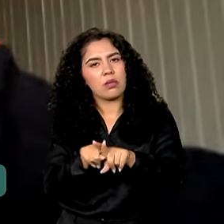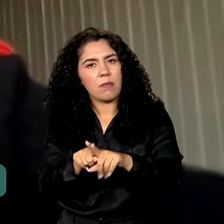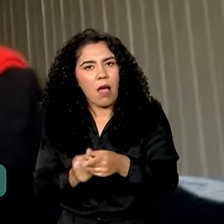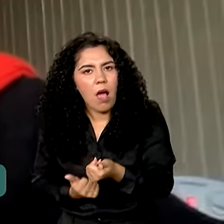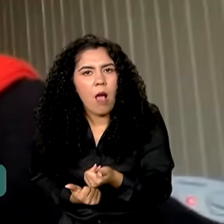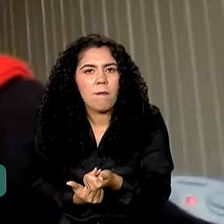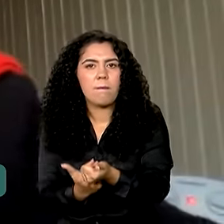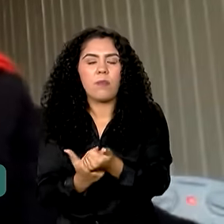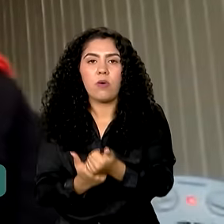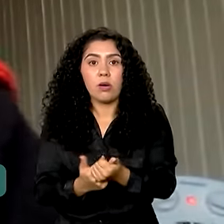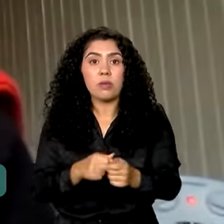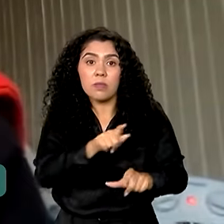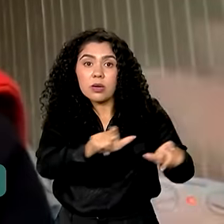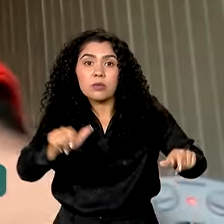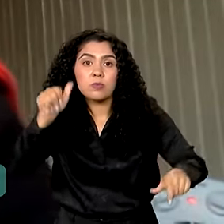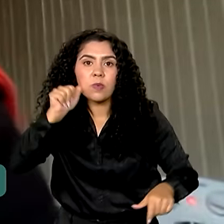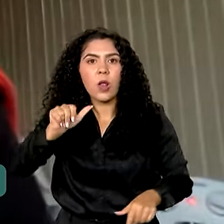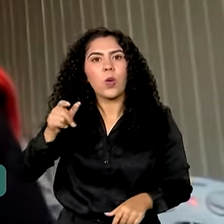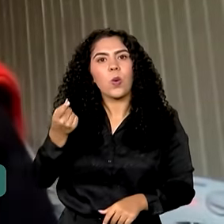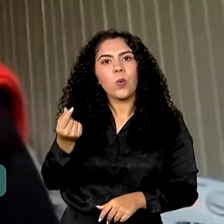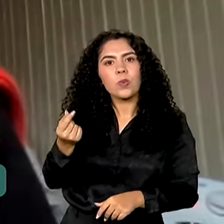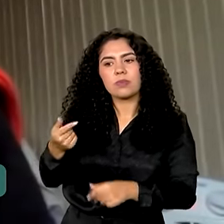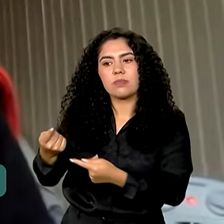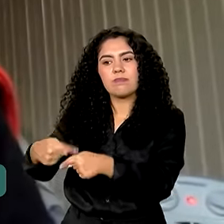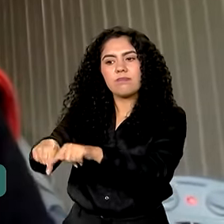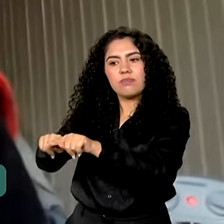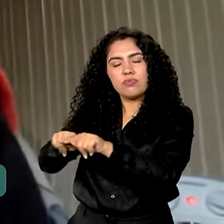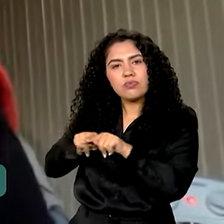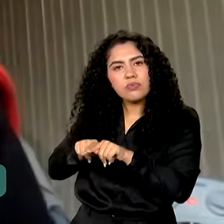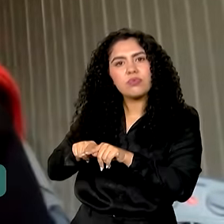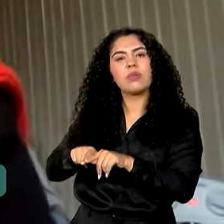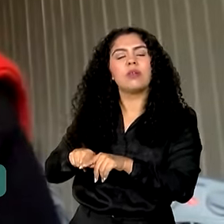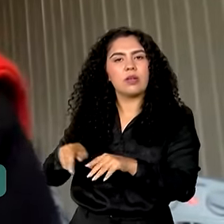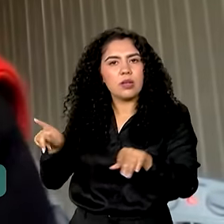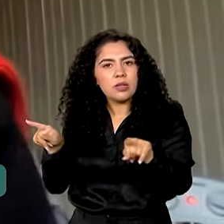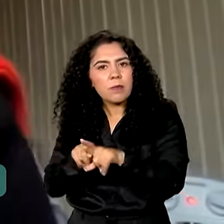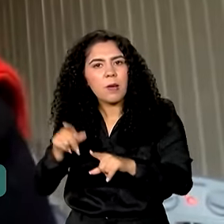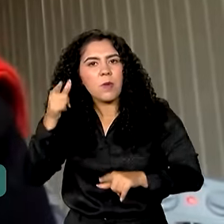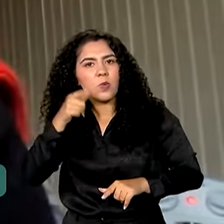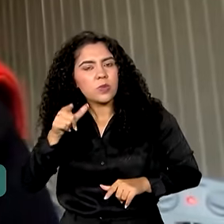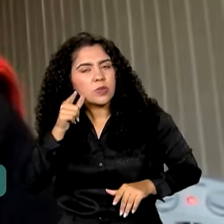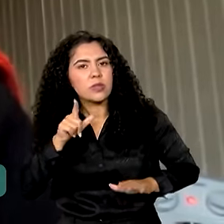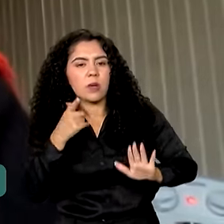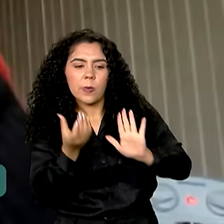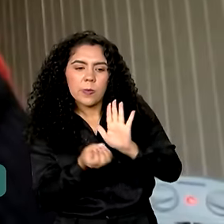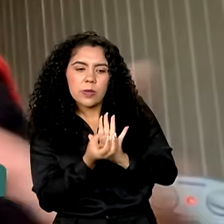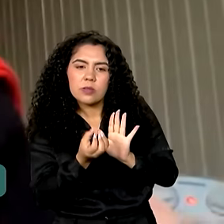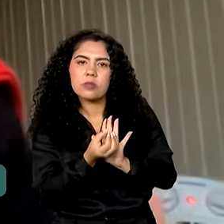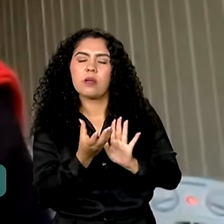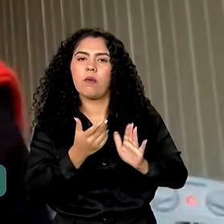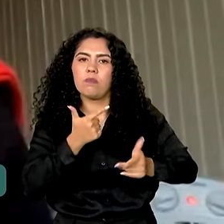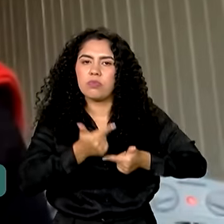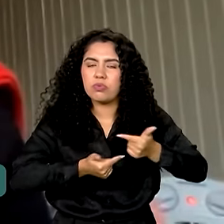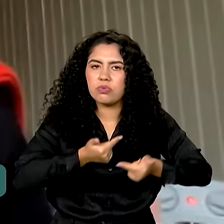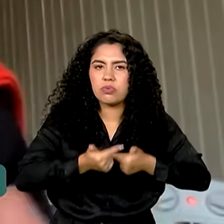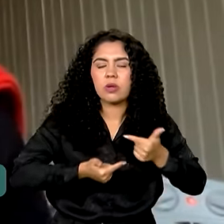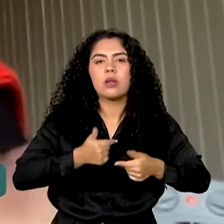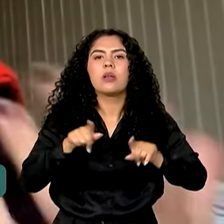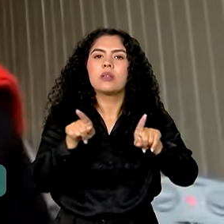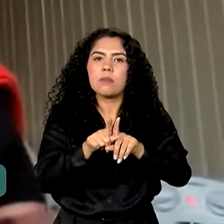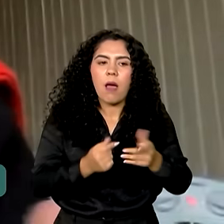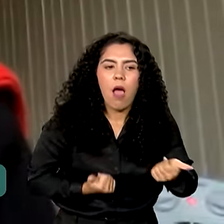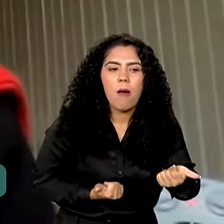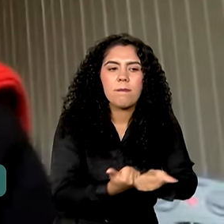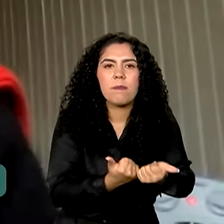elas possam acessar recursos públicos para melhorar os seus sistemas produtivos, sua produção, e também apoiar para que elas